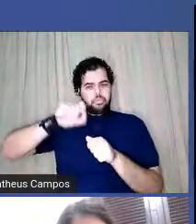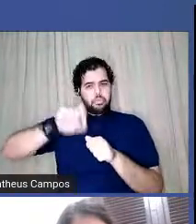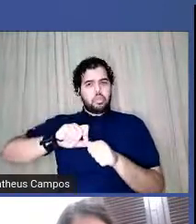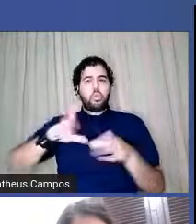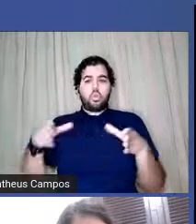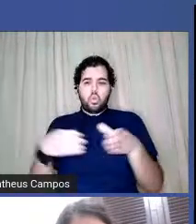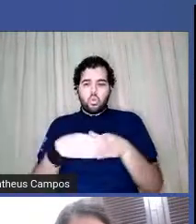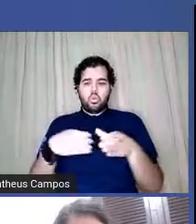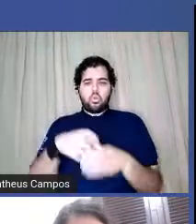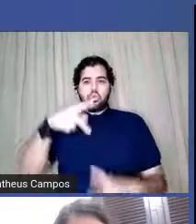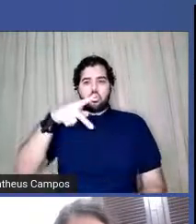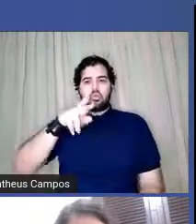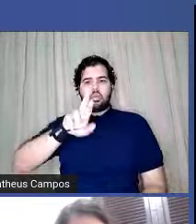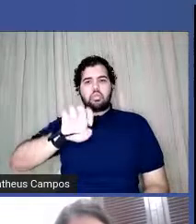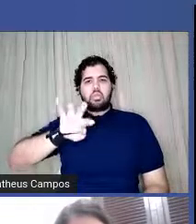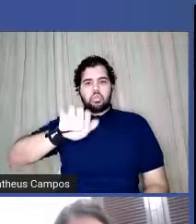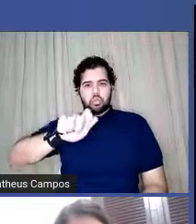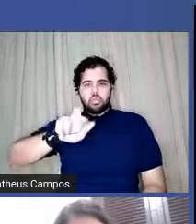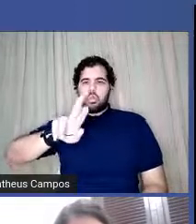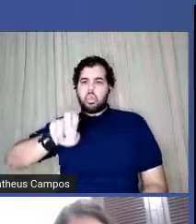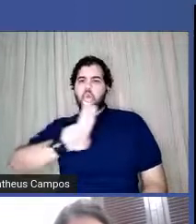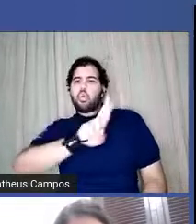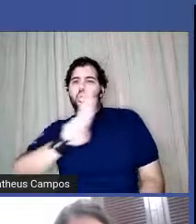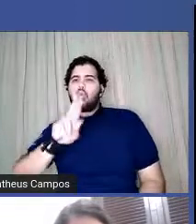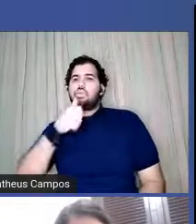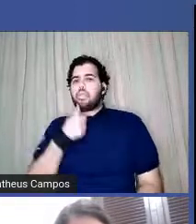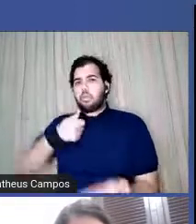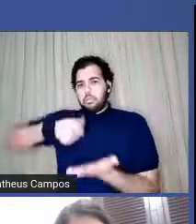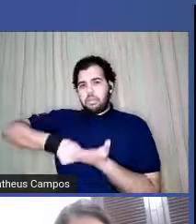Preta Aral. O nome é Carta ao Sistema.